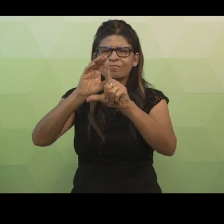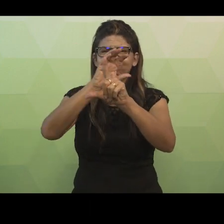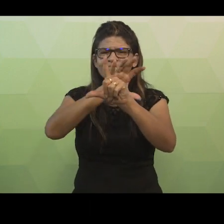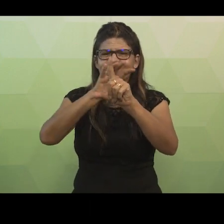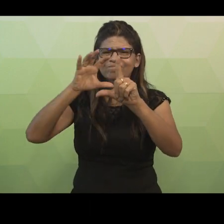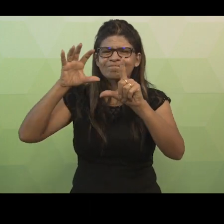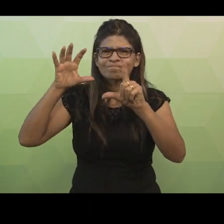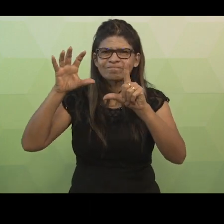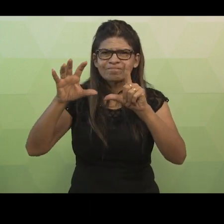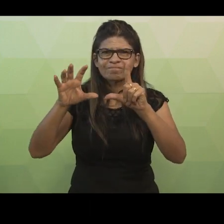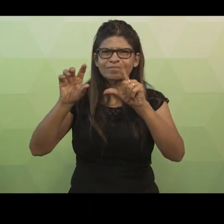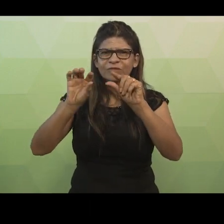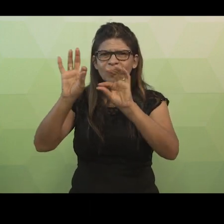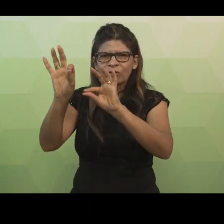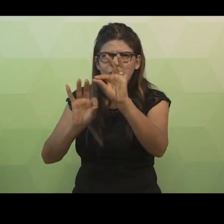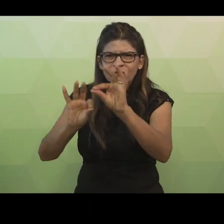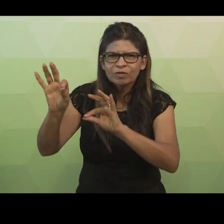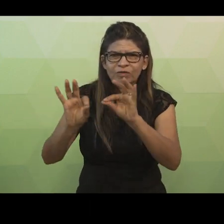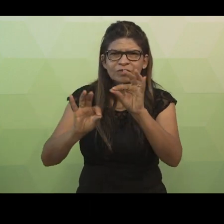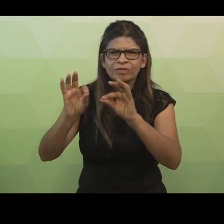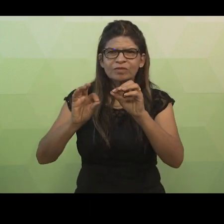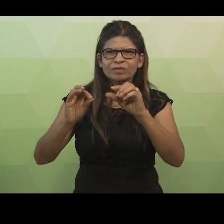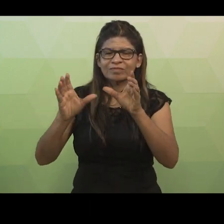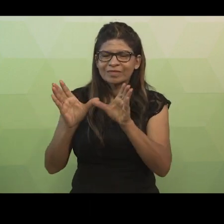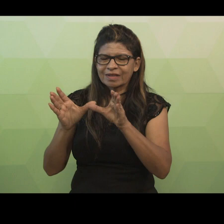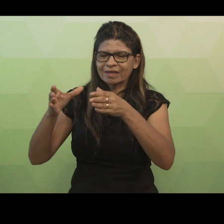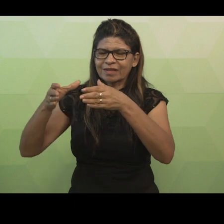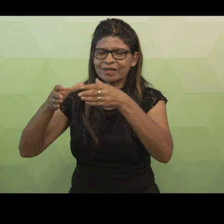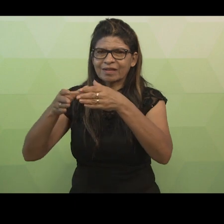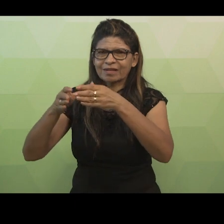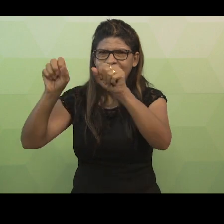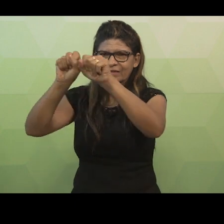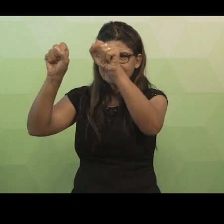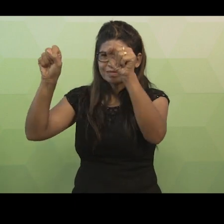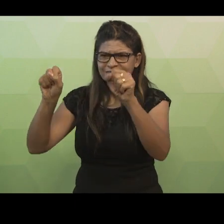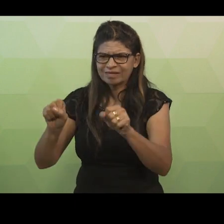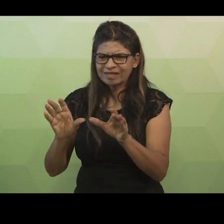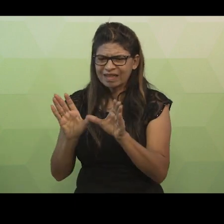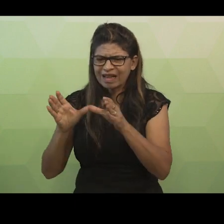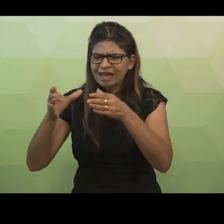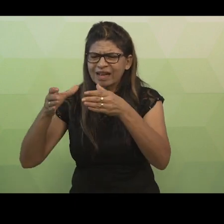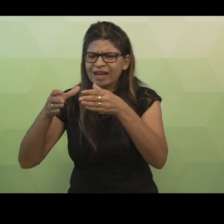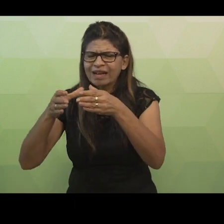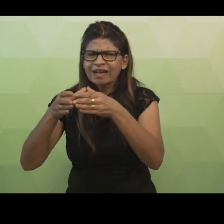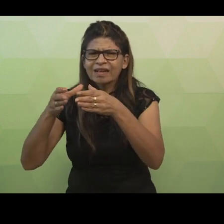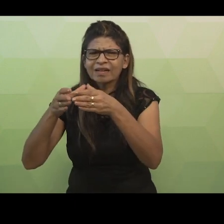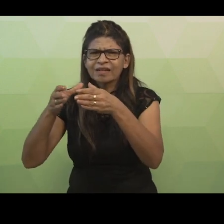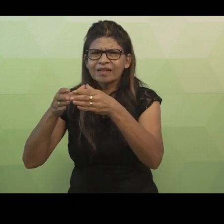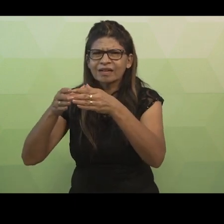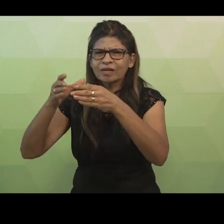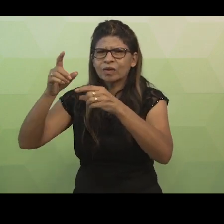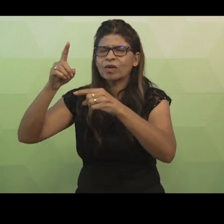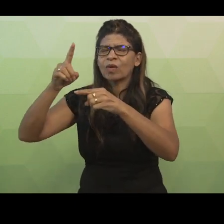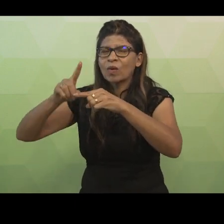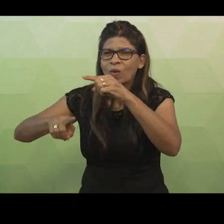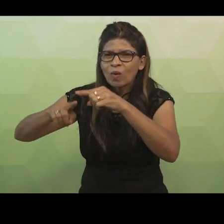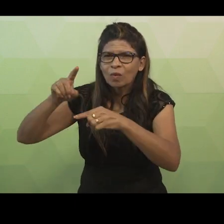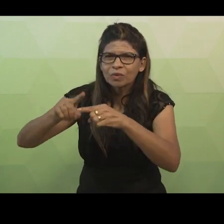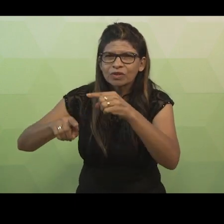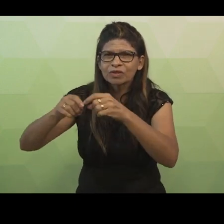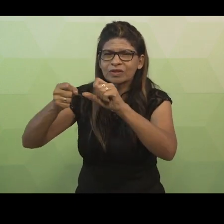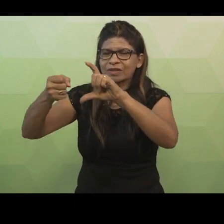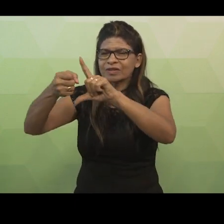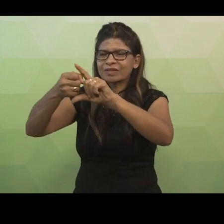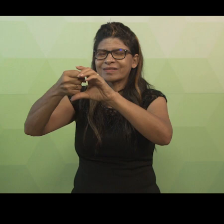das classes do sistema. Uma classe descreve um grupo de objetos com seus atributos, operações e os